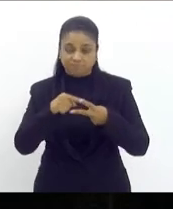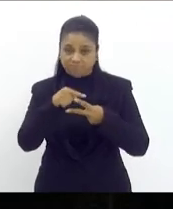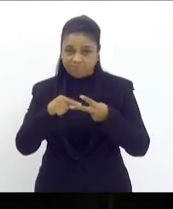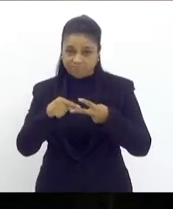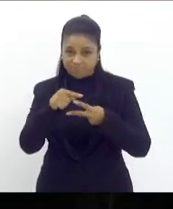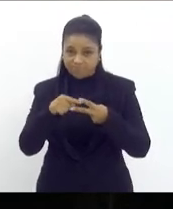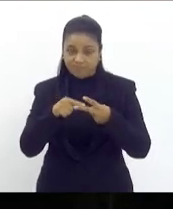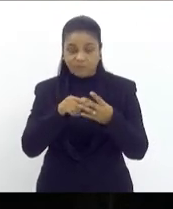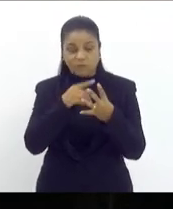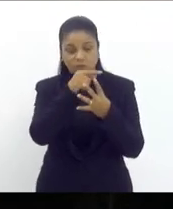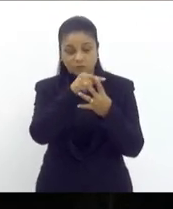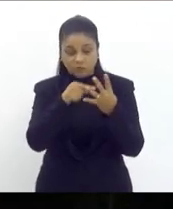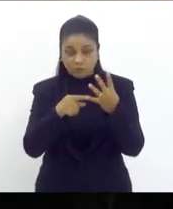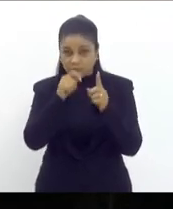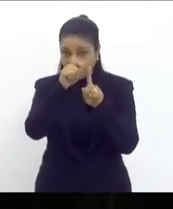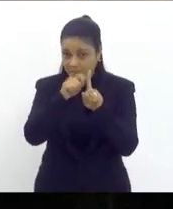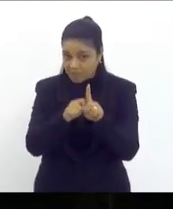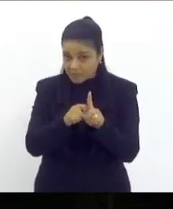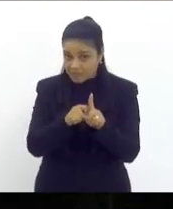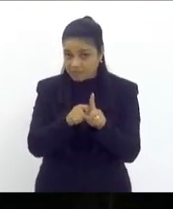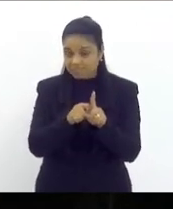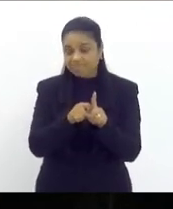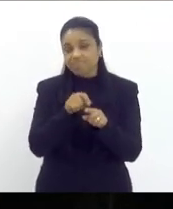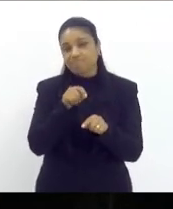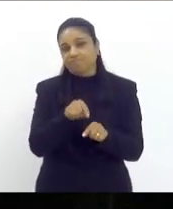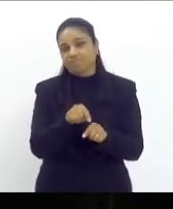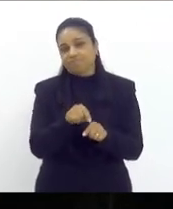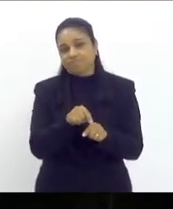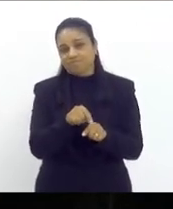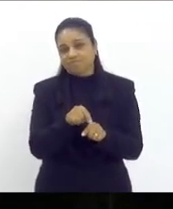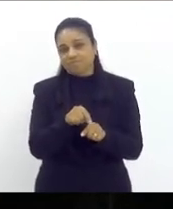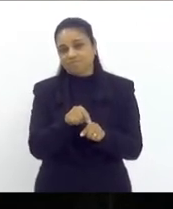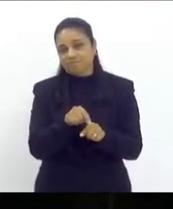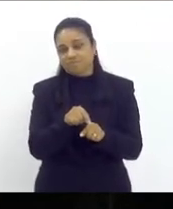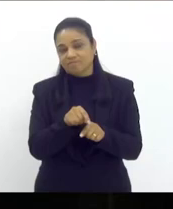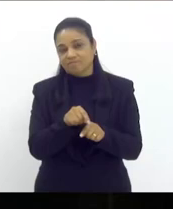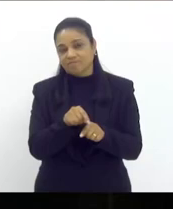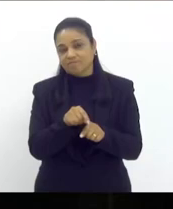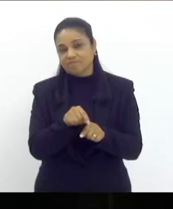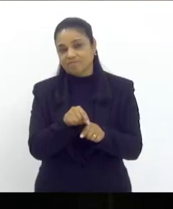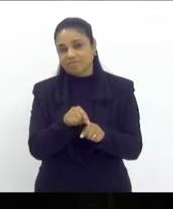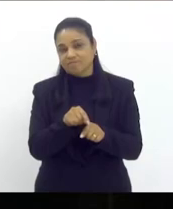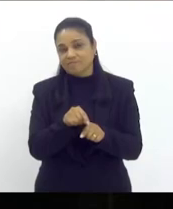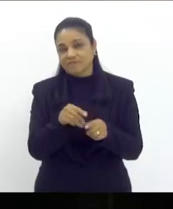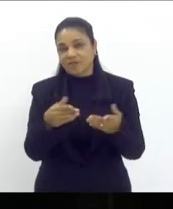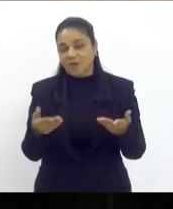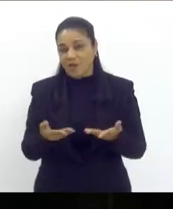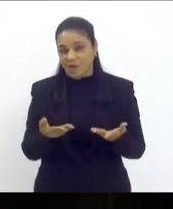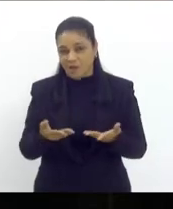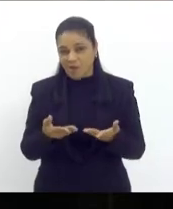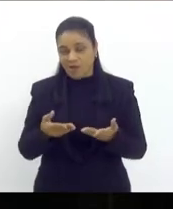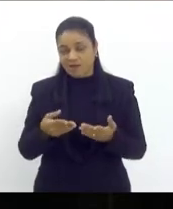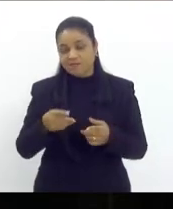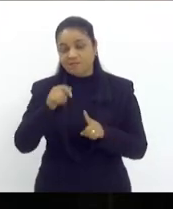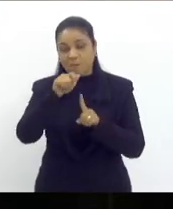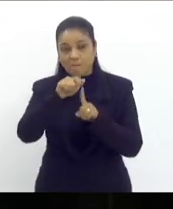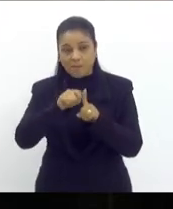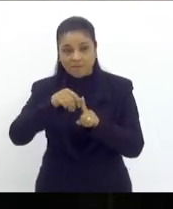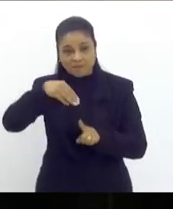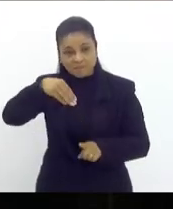quadrimestre são descendentes se a gente avançar agora no mês de maio